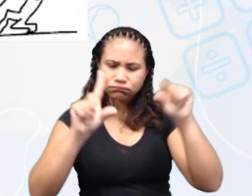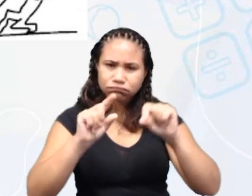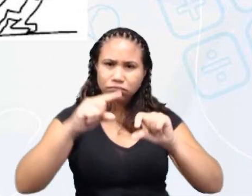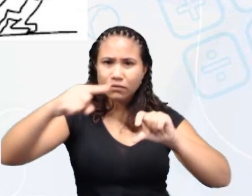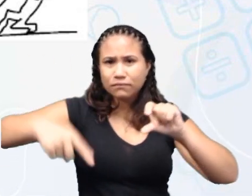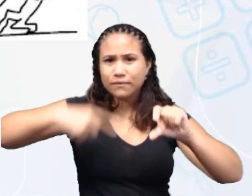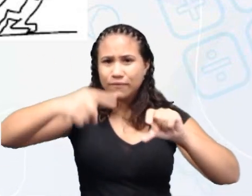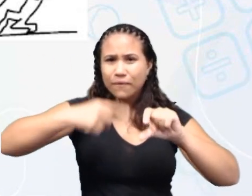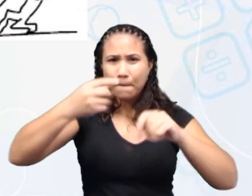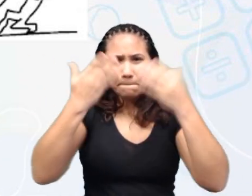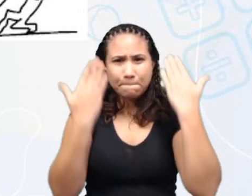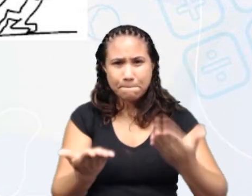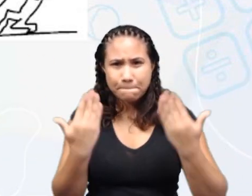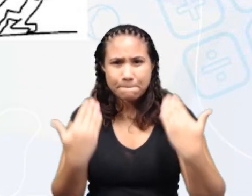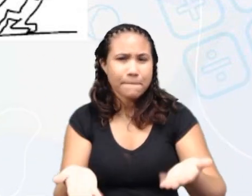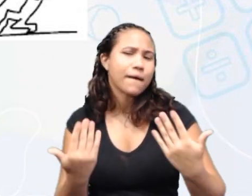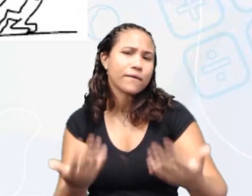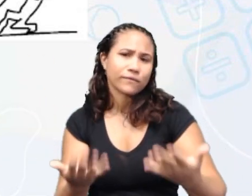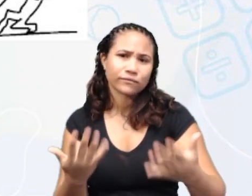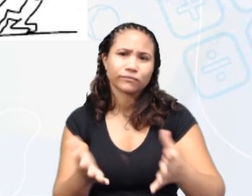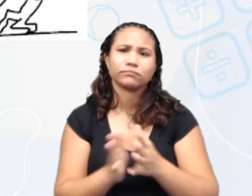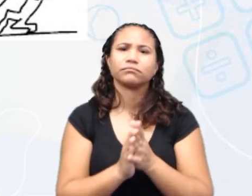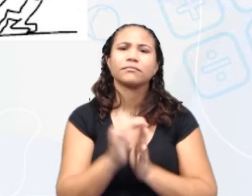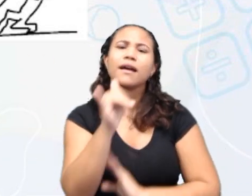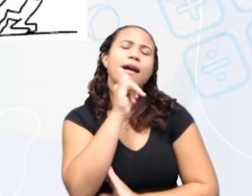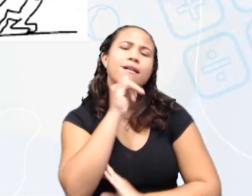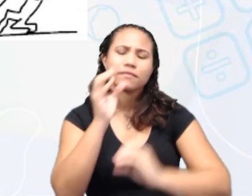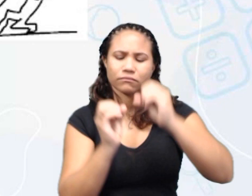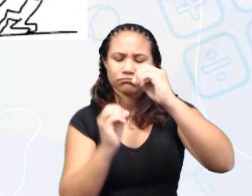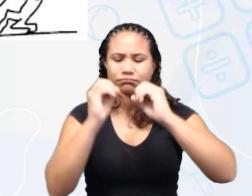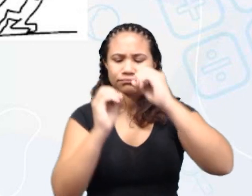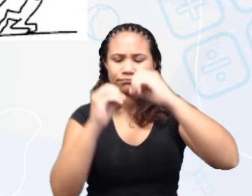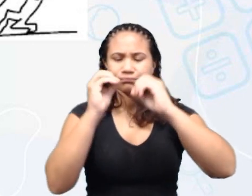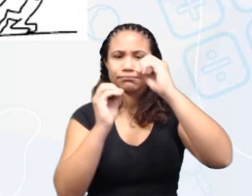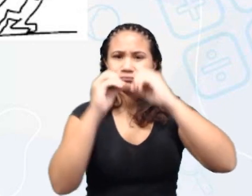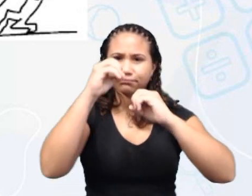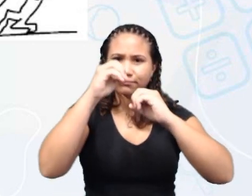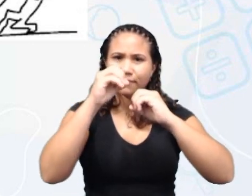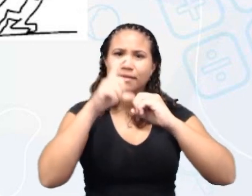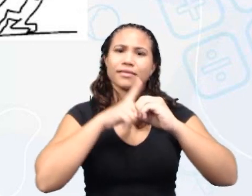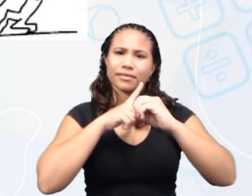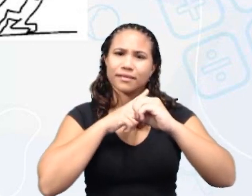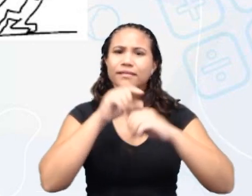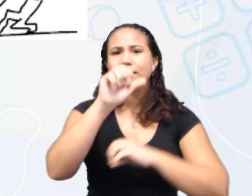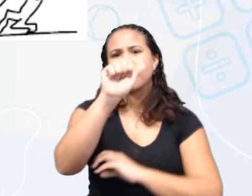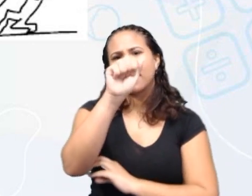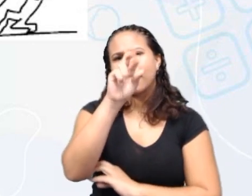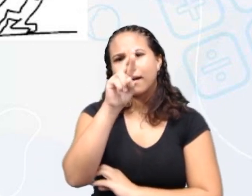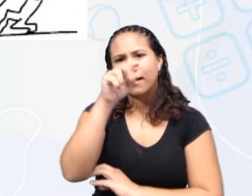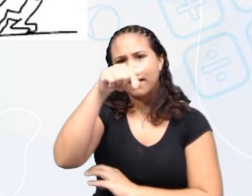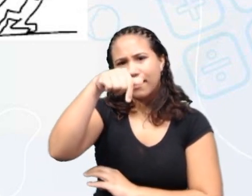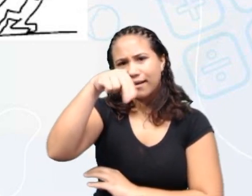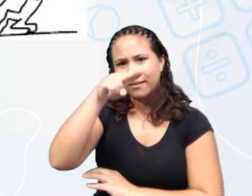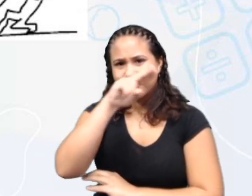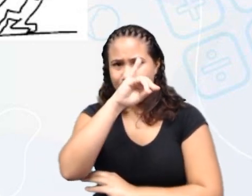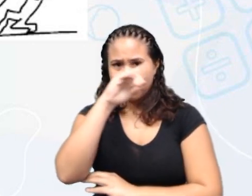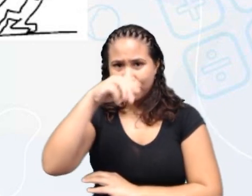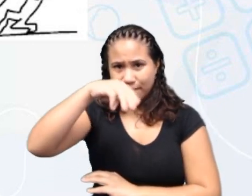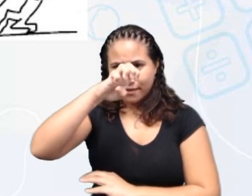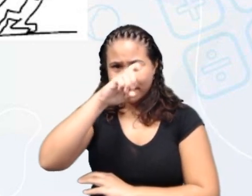da força necessária. Como exemplo de Polias, a gente tem a garra de Arquimedes, que está aí nesse